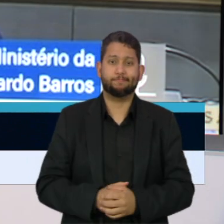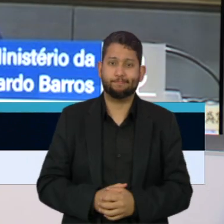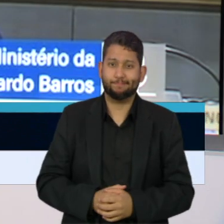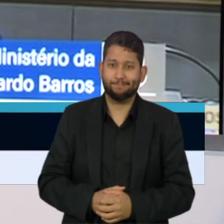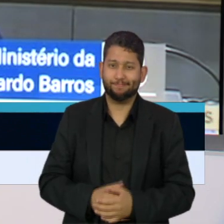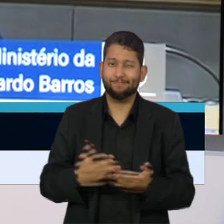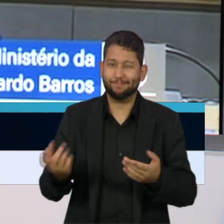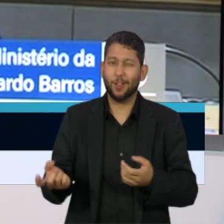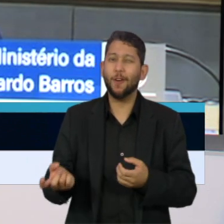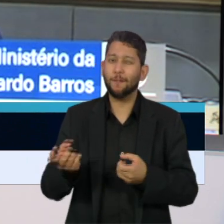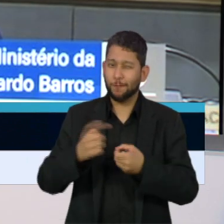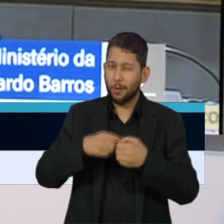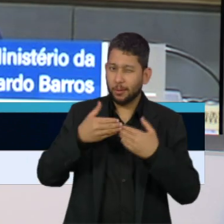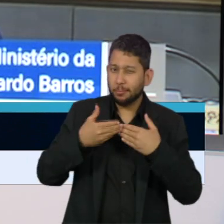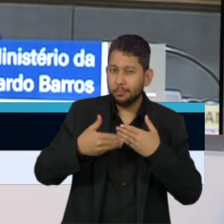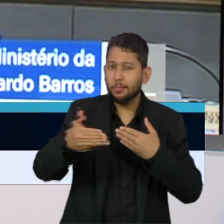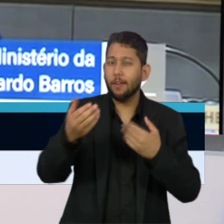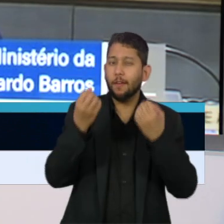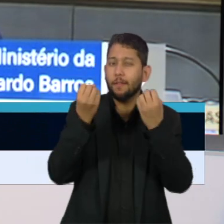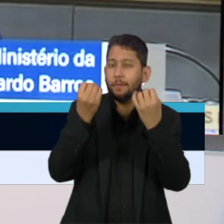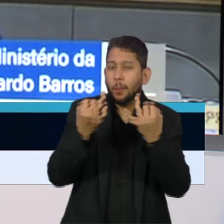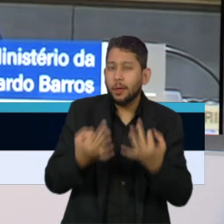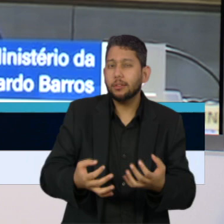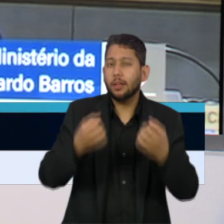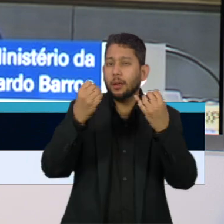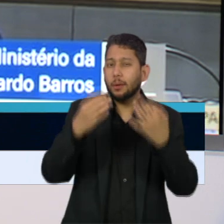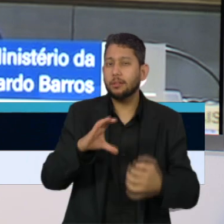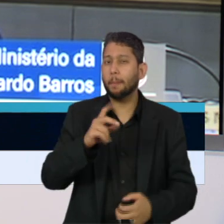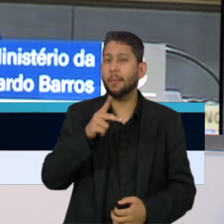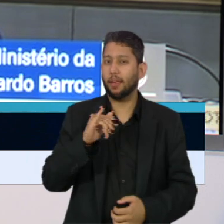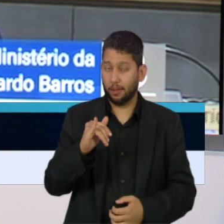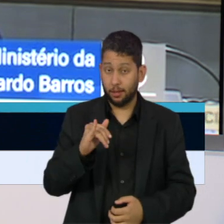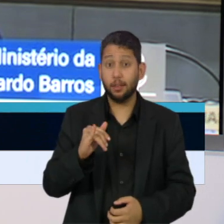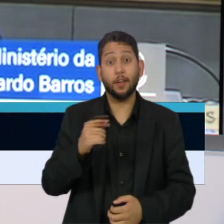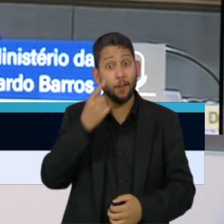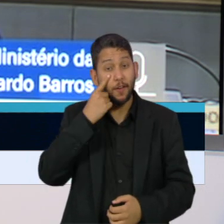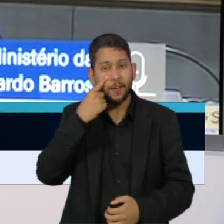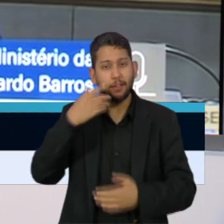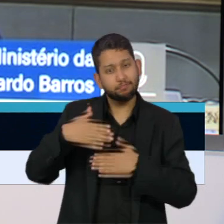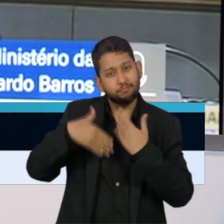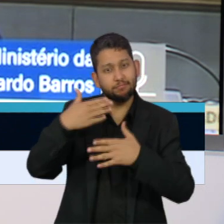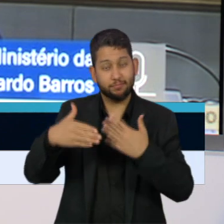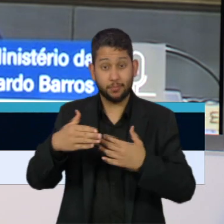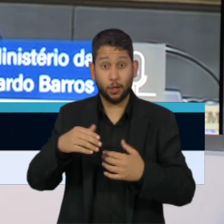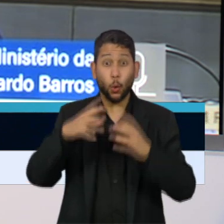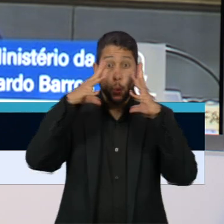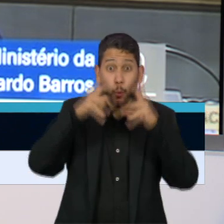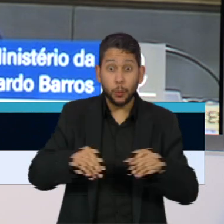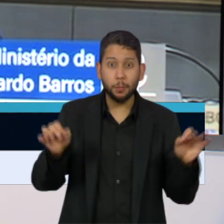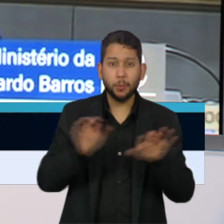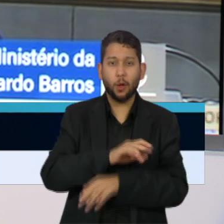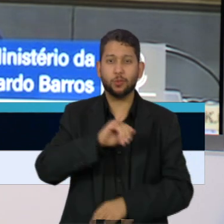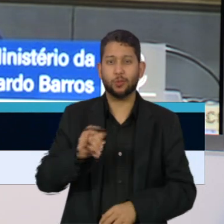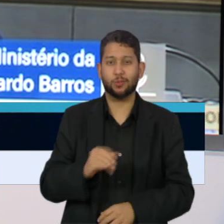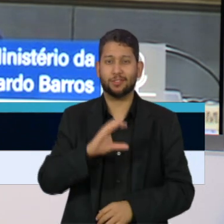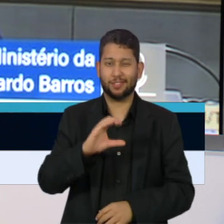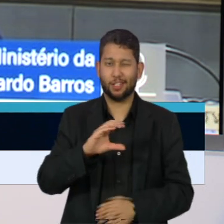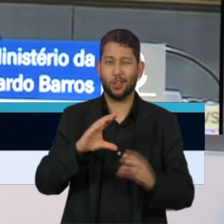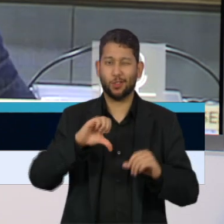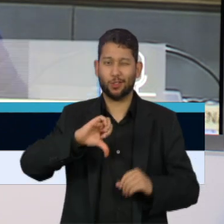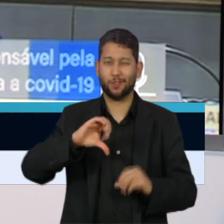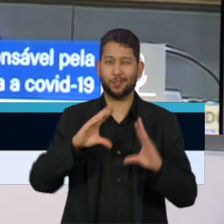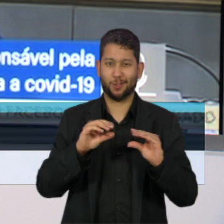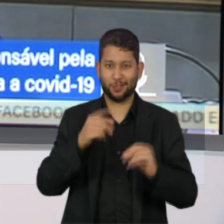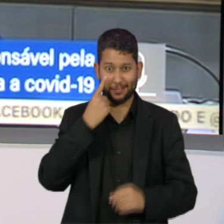Nós voltamos daqui a pouco com mais informações sobre a CPI da pandemia, a cobertura completa, você confere no Jornal da Cultura às 9 horas da noite.